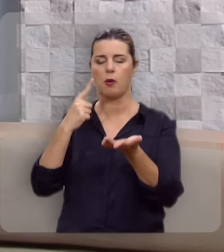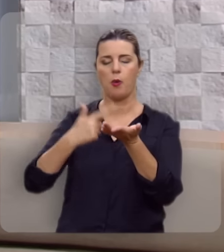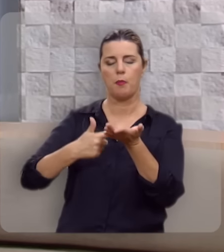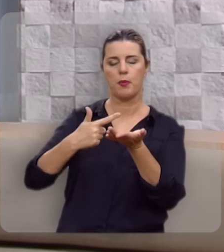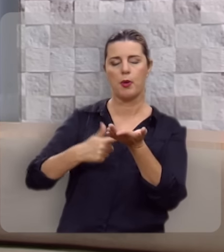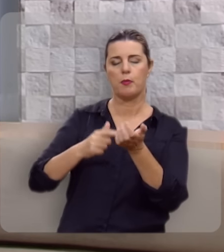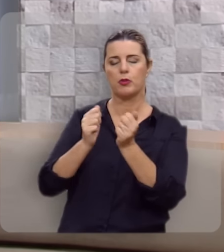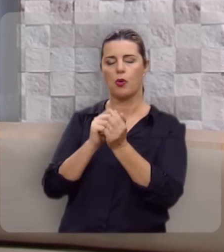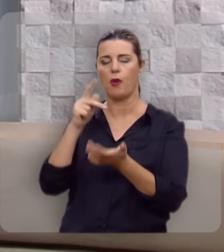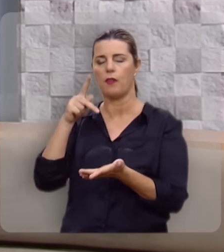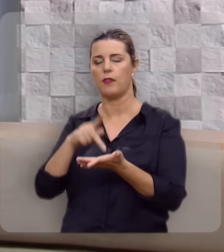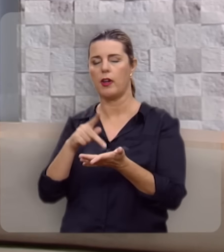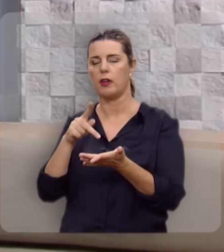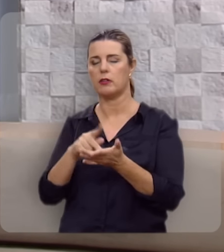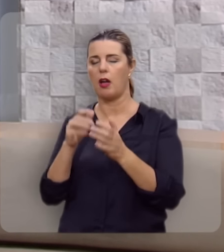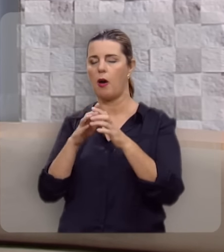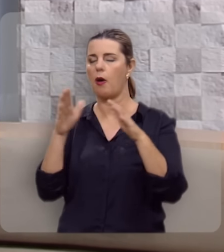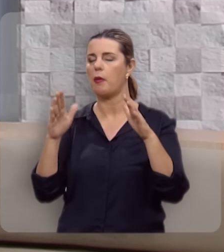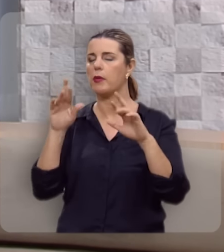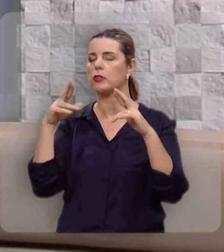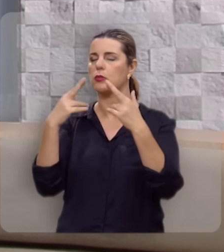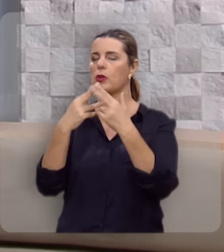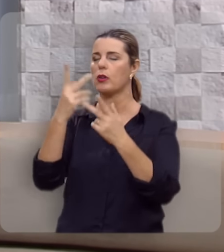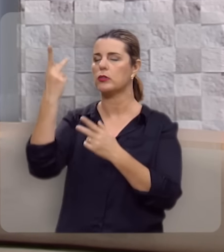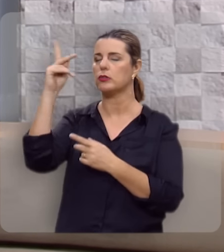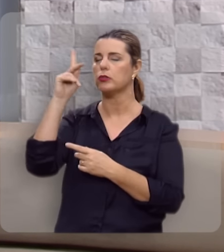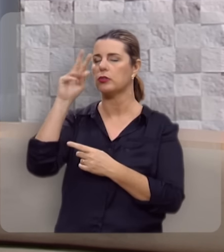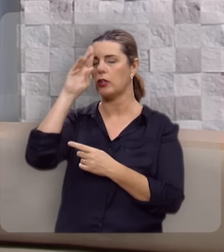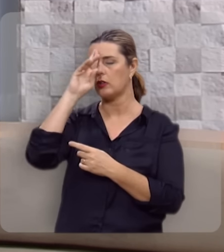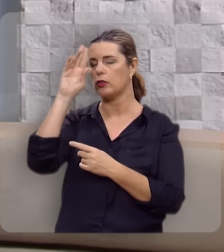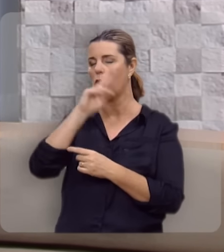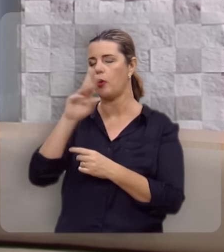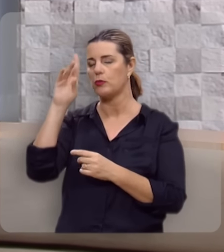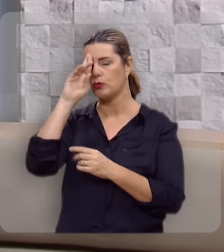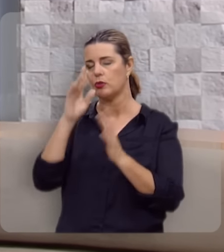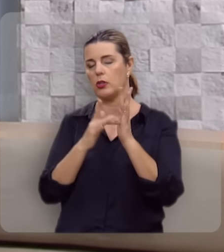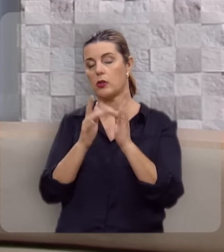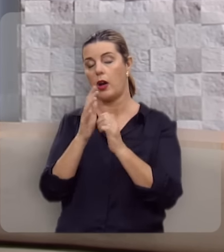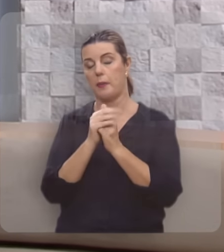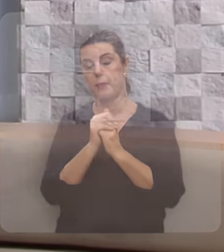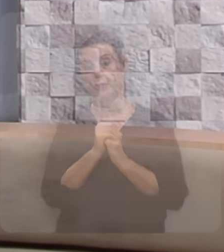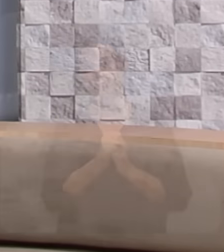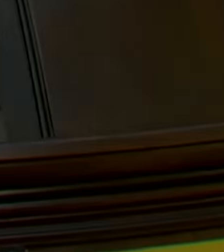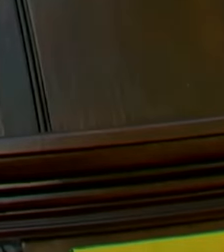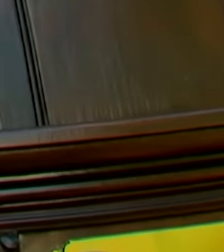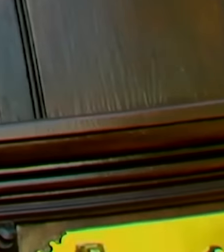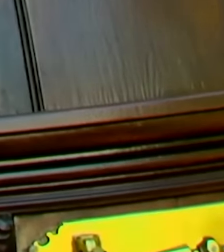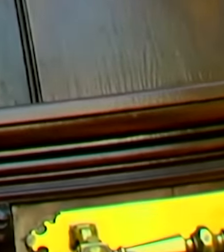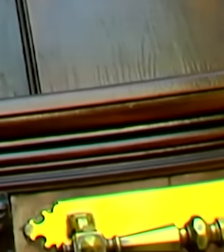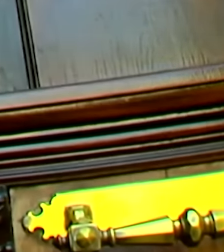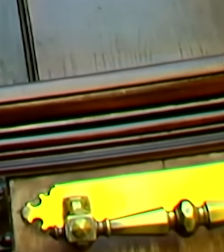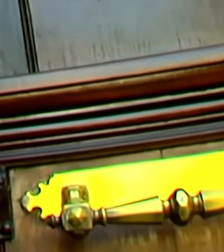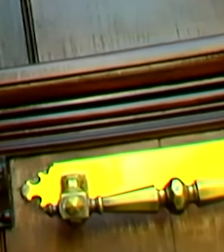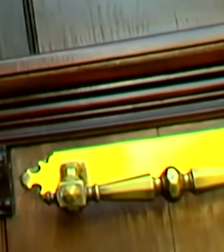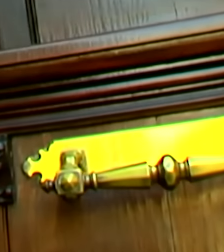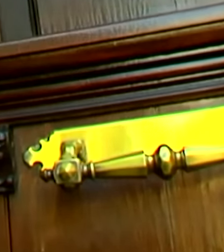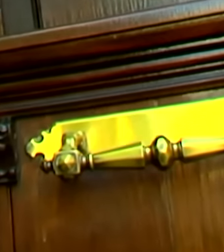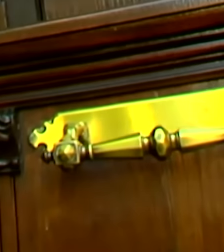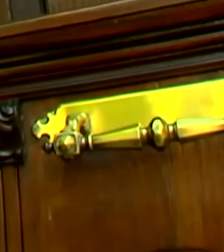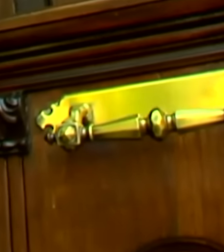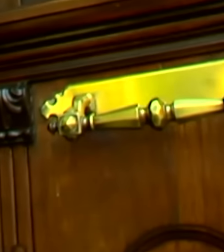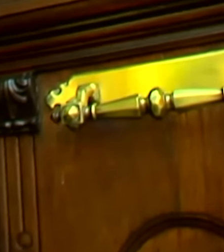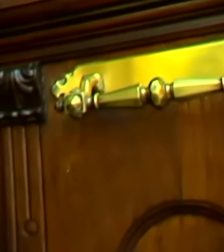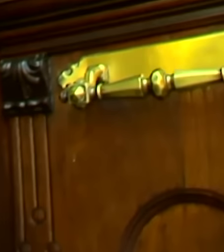seja comprometida com a verdade e floresça para a glória do teu nome. Em nome de Jesus. Amém. A